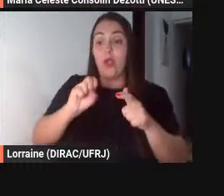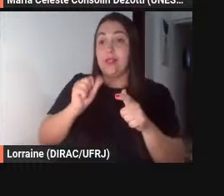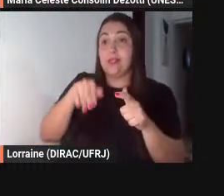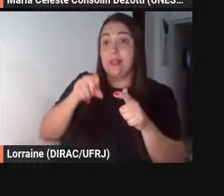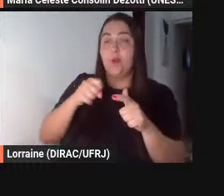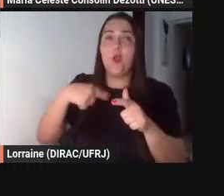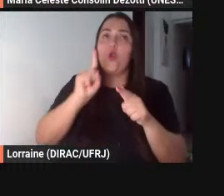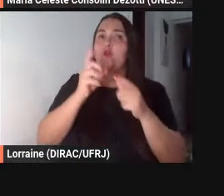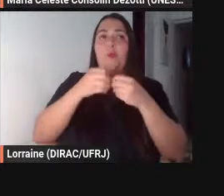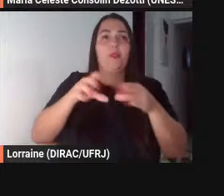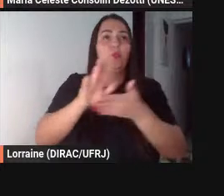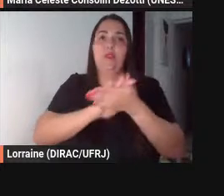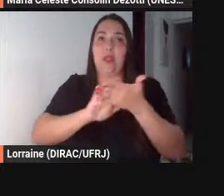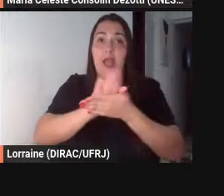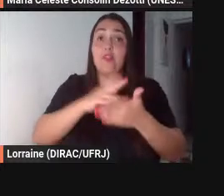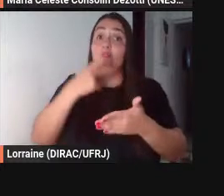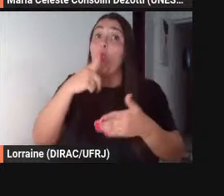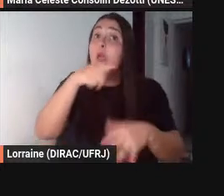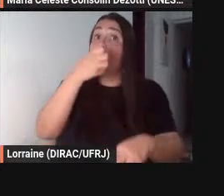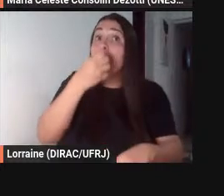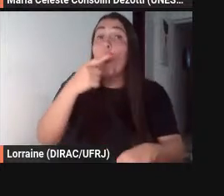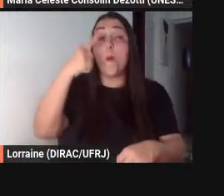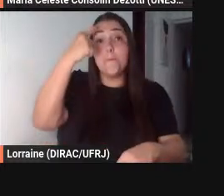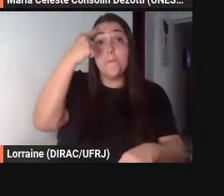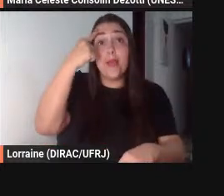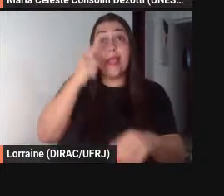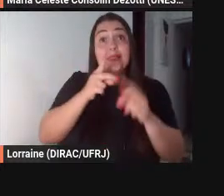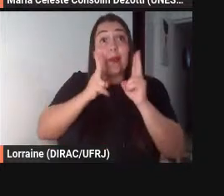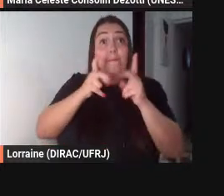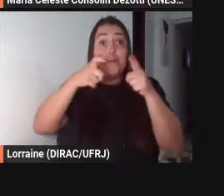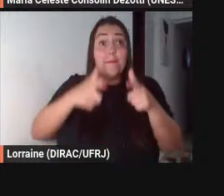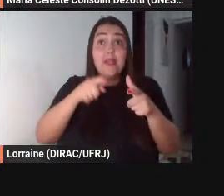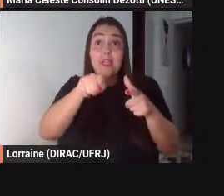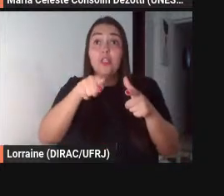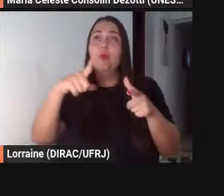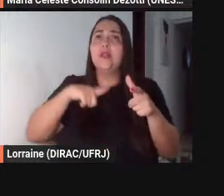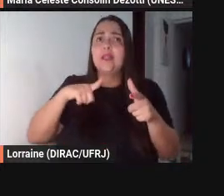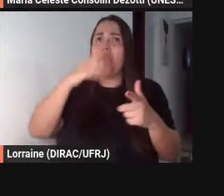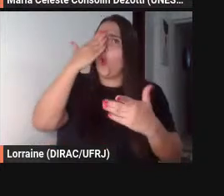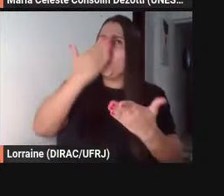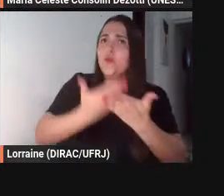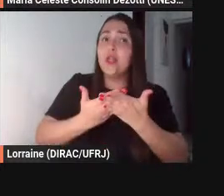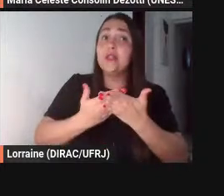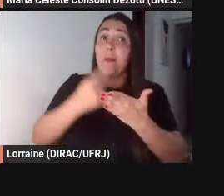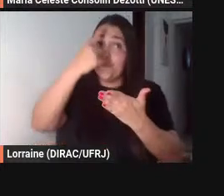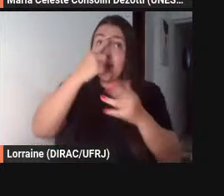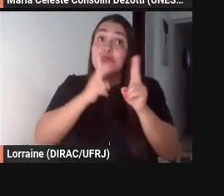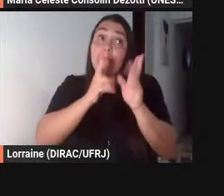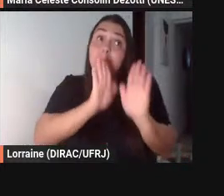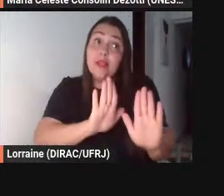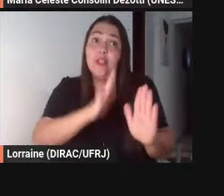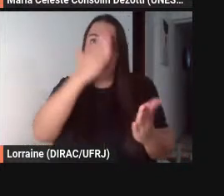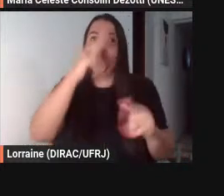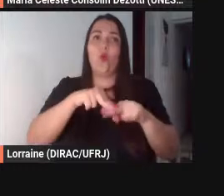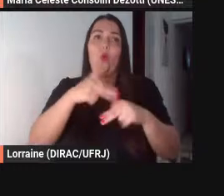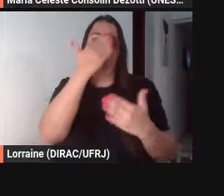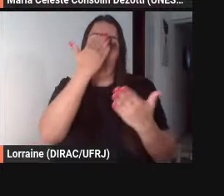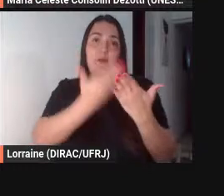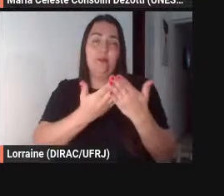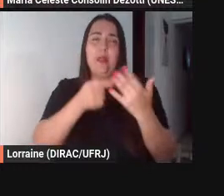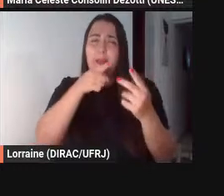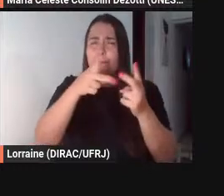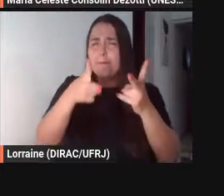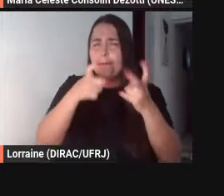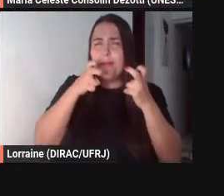pensar em outra coisa quando se trata de uma entrega em confiança né veja aqui o falante